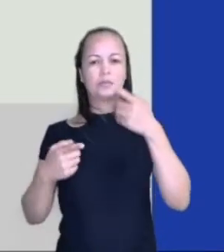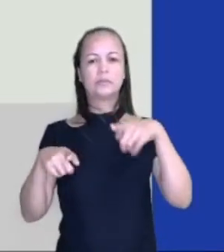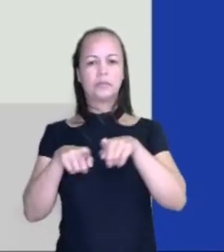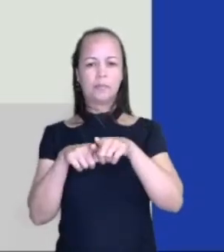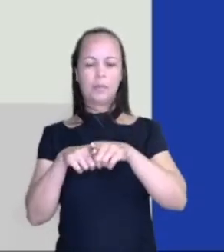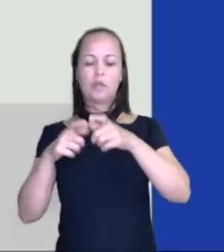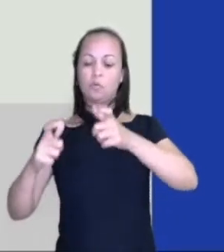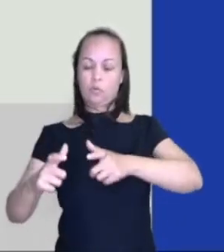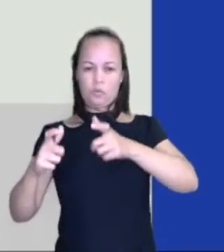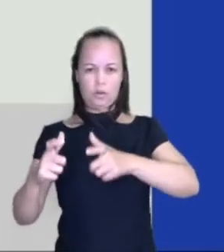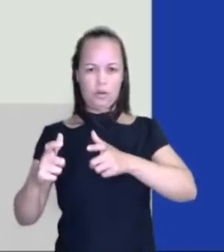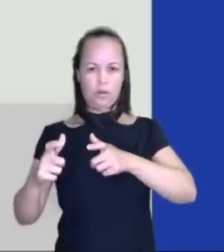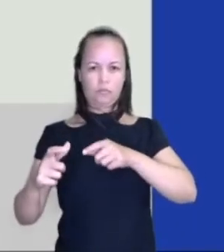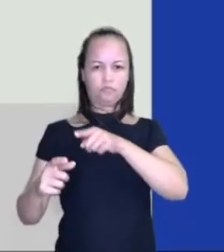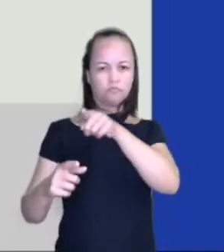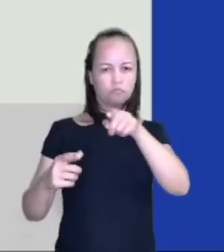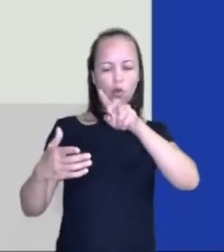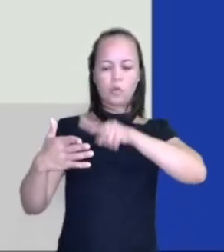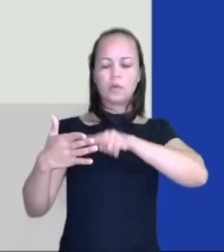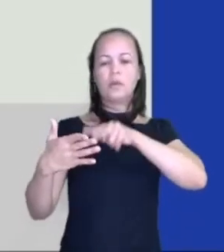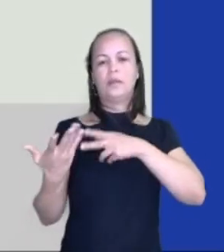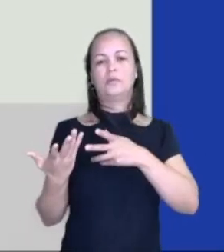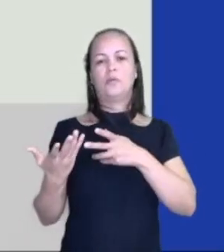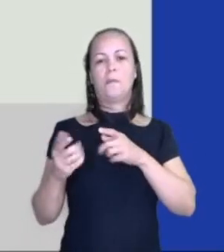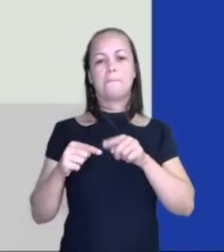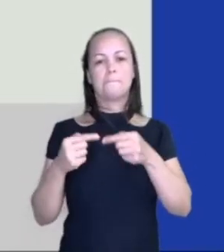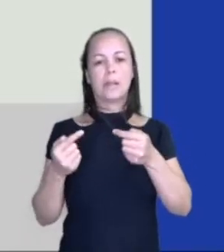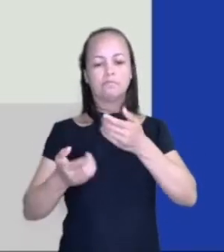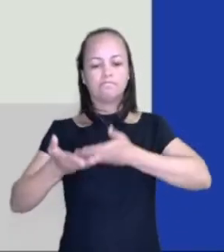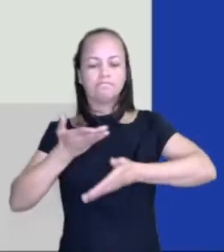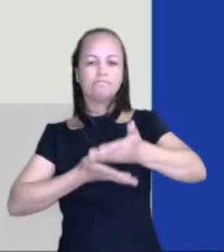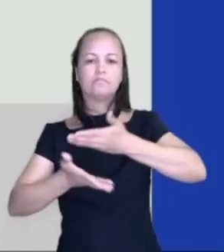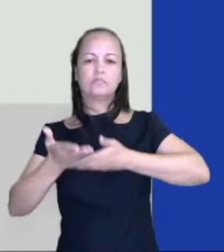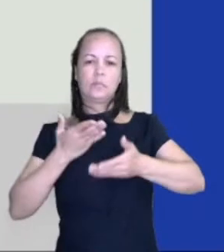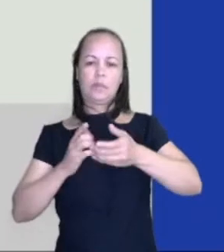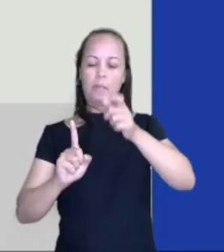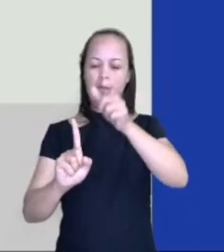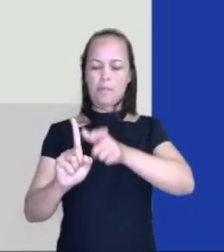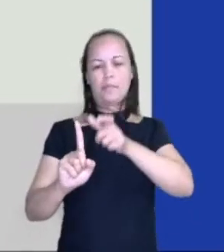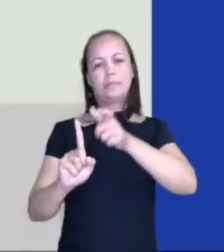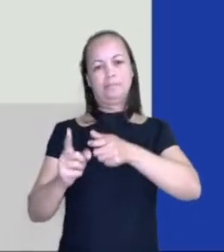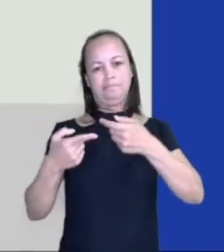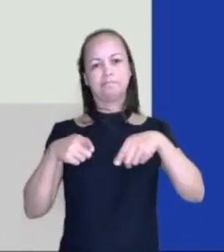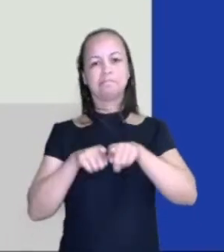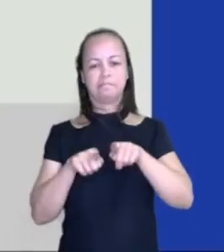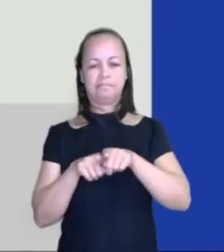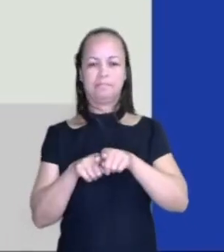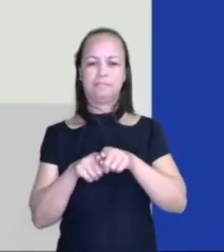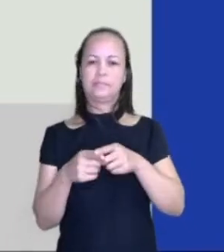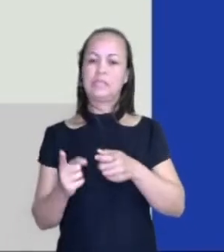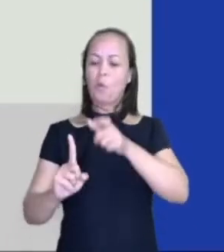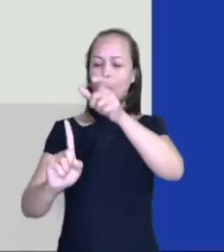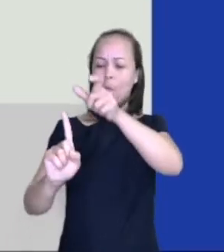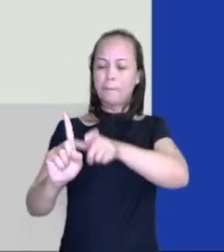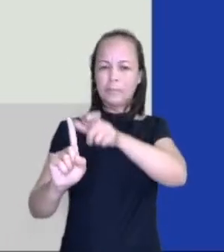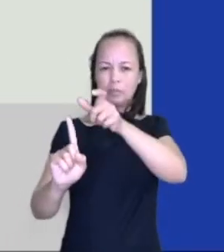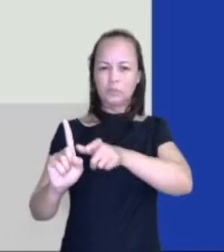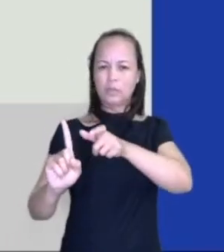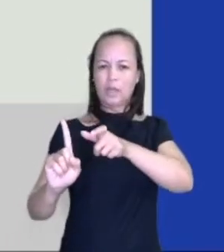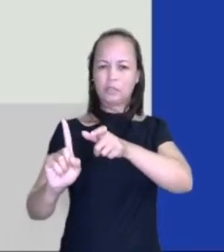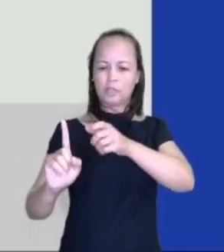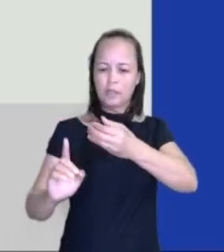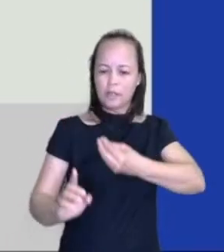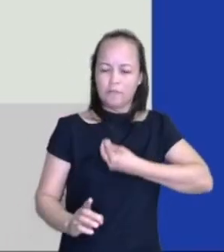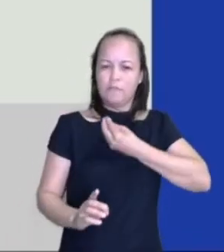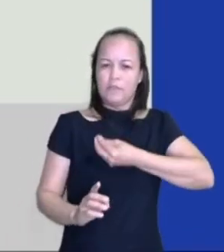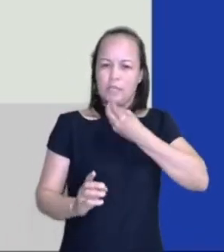local, mas principalmente porque contribui para a elaboração de personagens. Viram aí? Então, personagem, ele ganha vida e